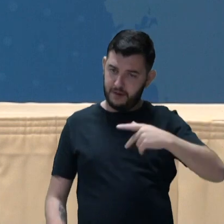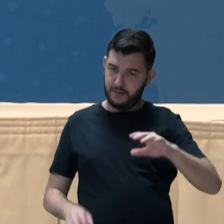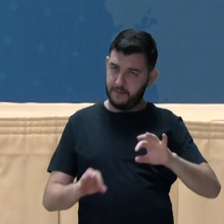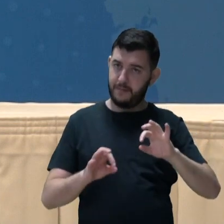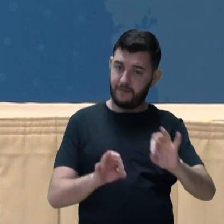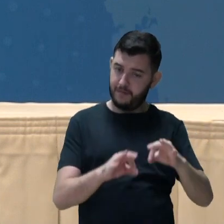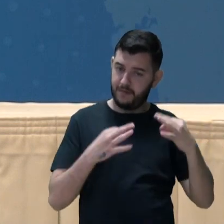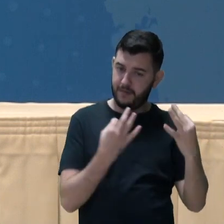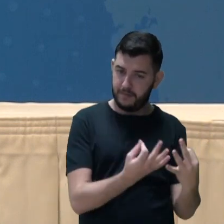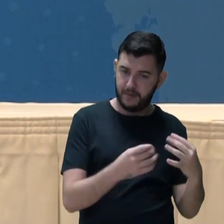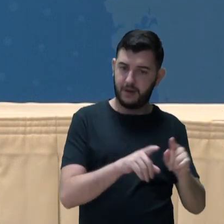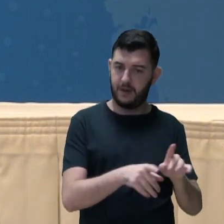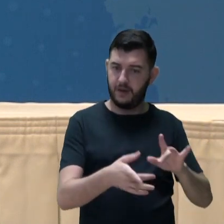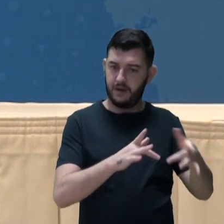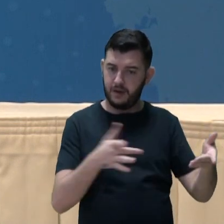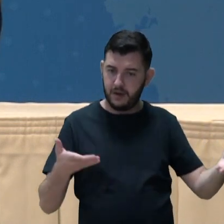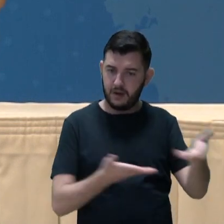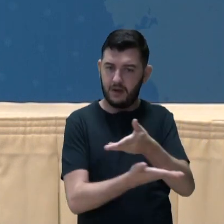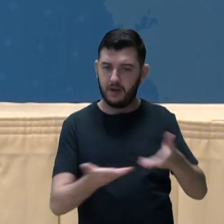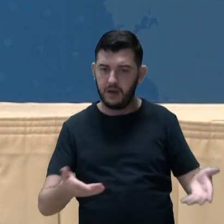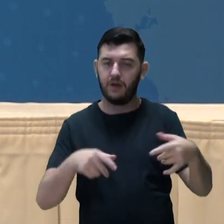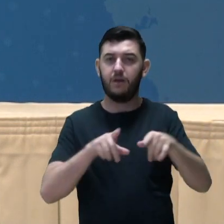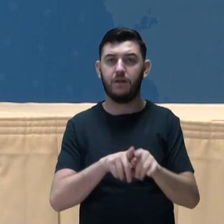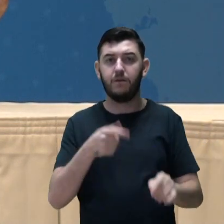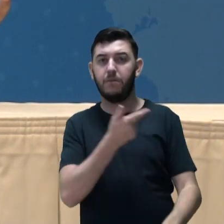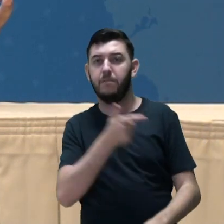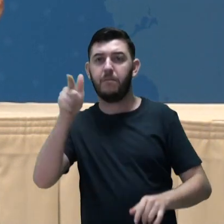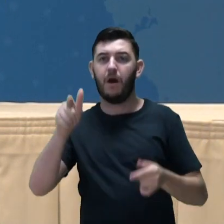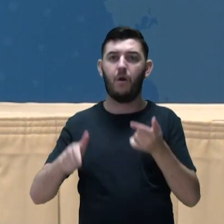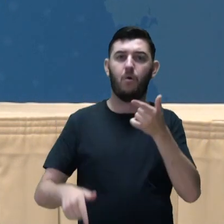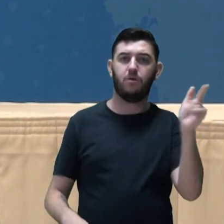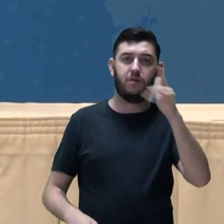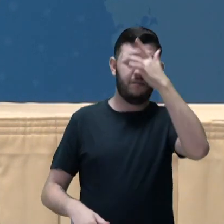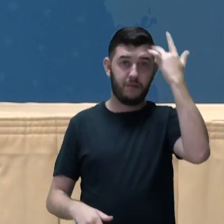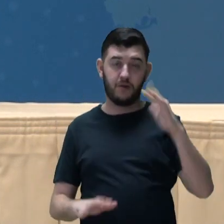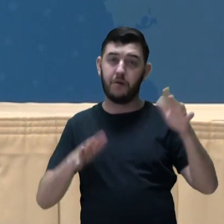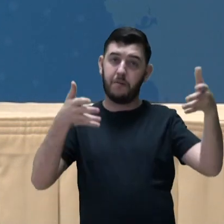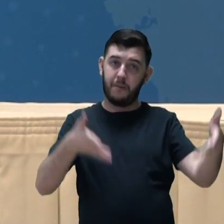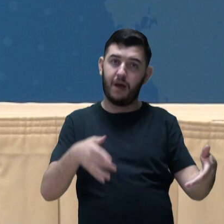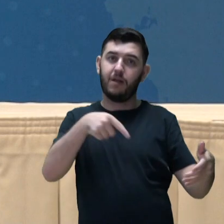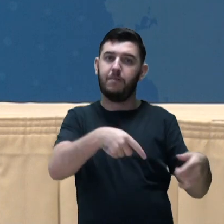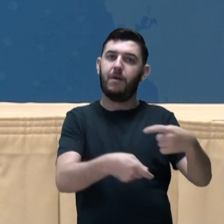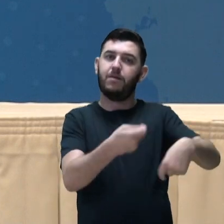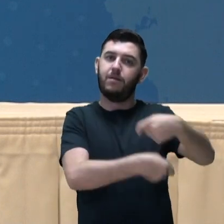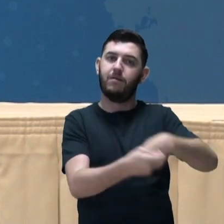ela, para as pessoas que estão próximas a ela, e para outros que estão, de alguma forma, relacionados àquele negócio.